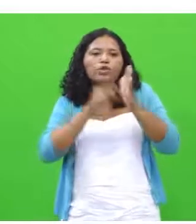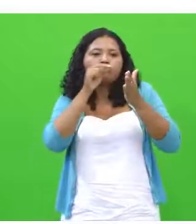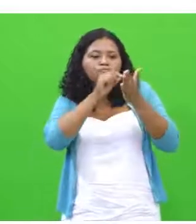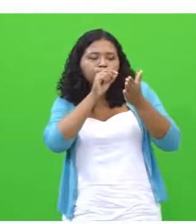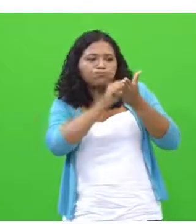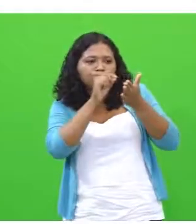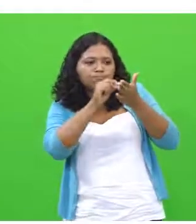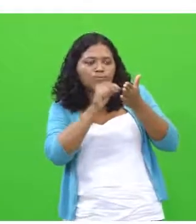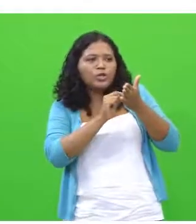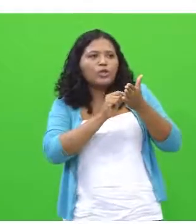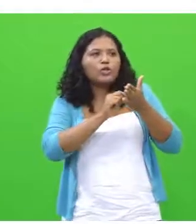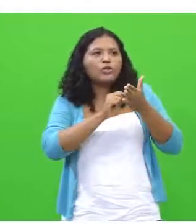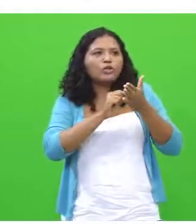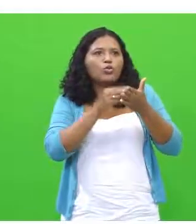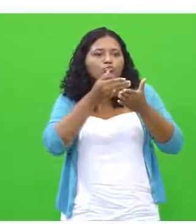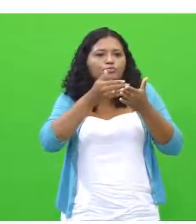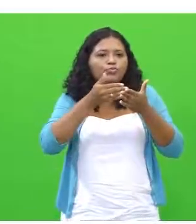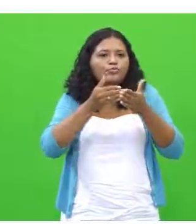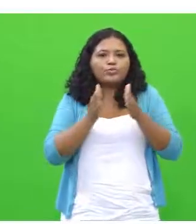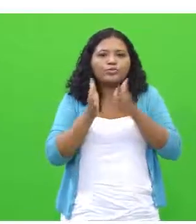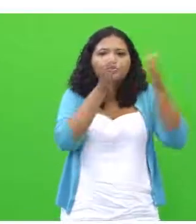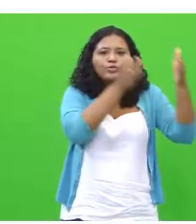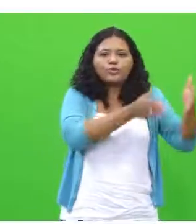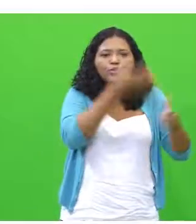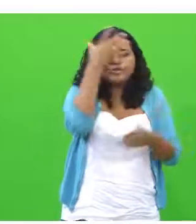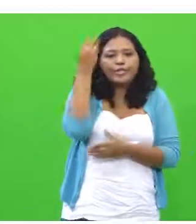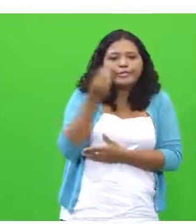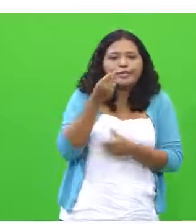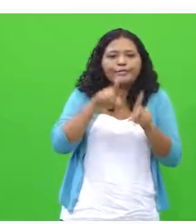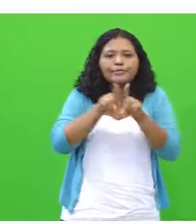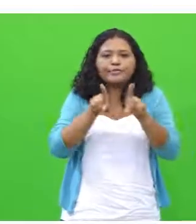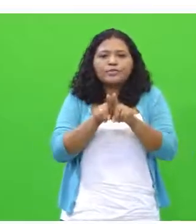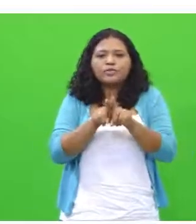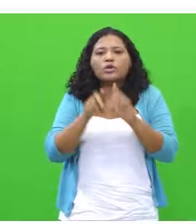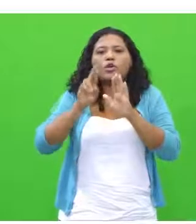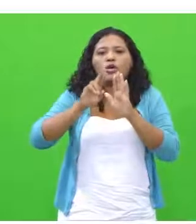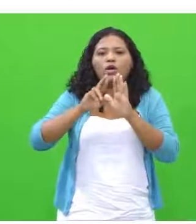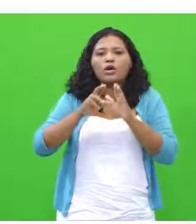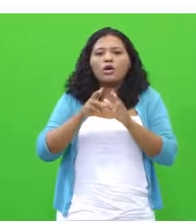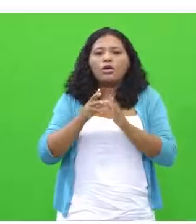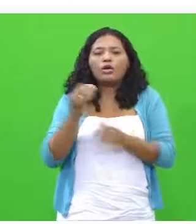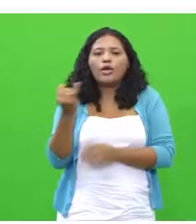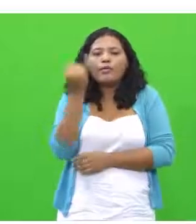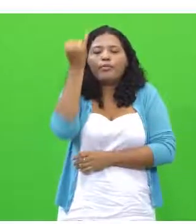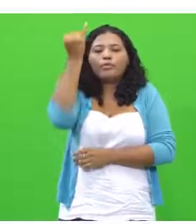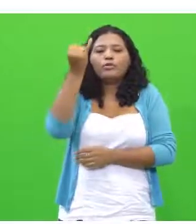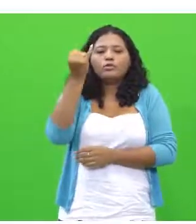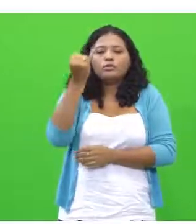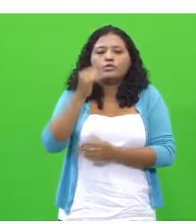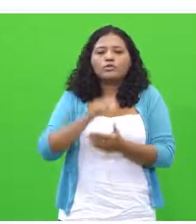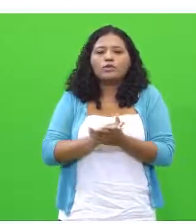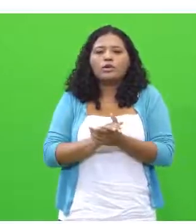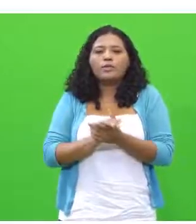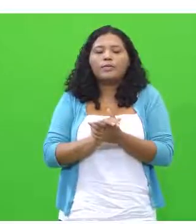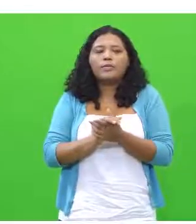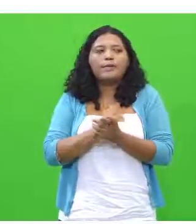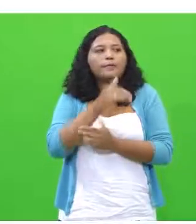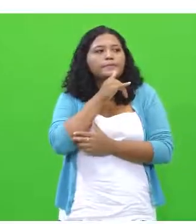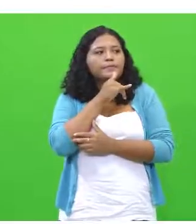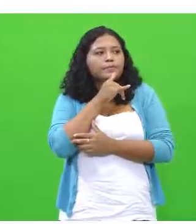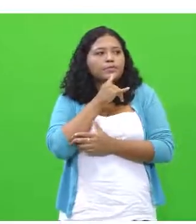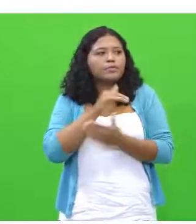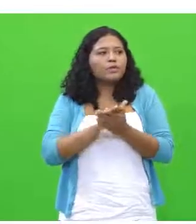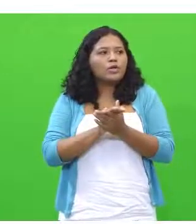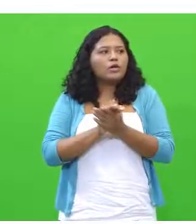ficar de lado. Uma vez que elas vão considerar realce o nosso dizer e aí